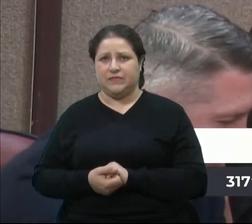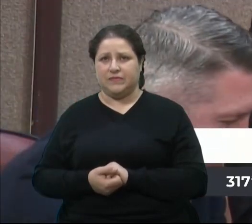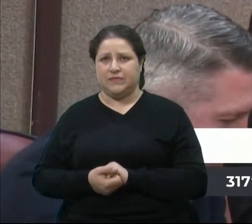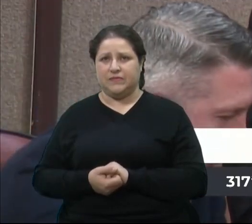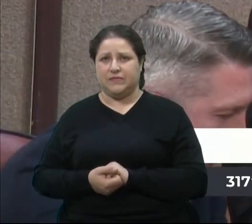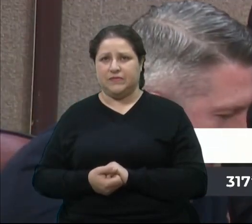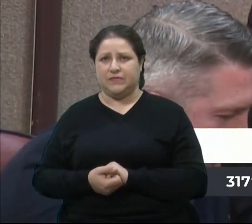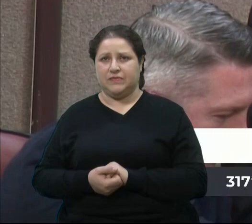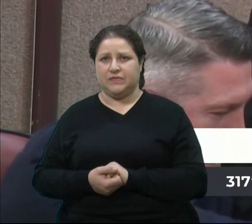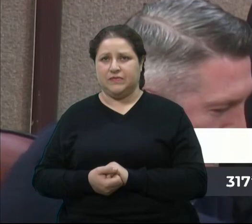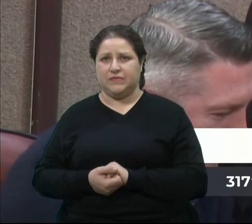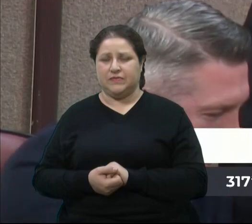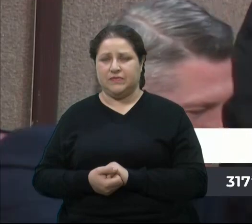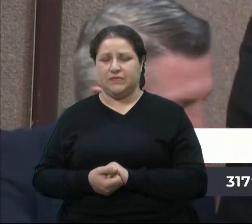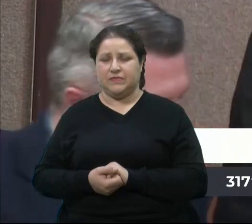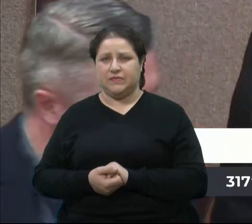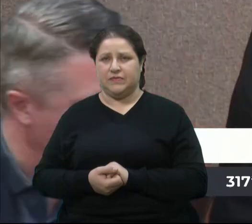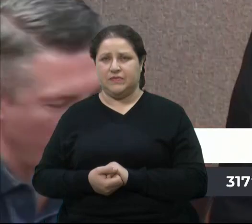Travou a folha.